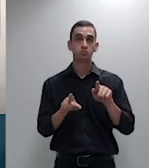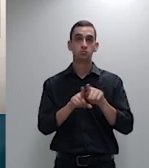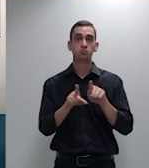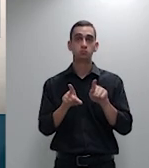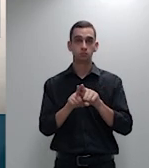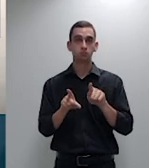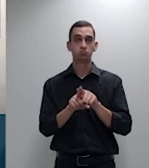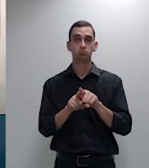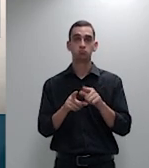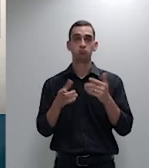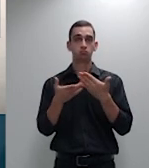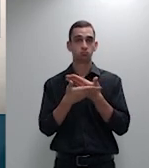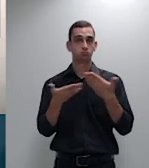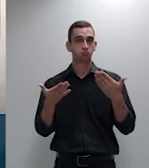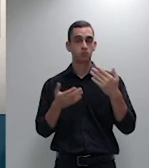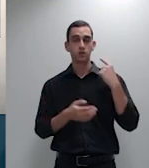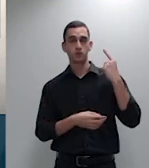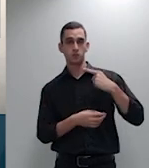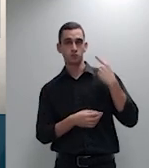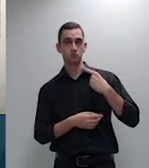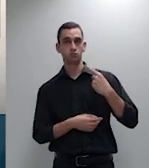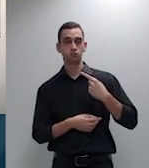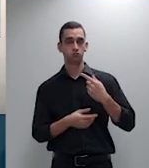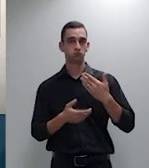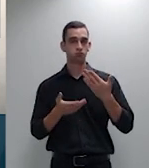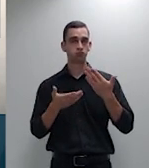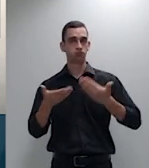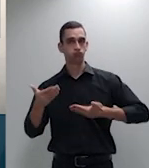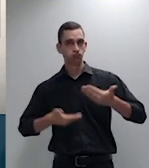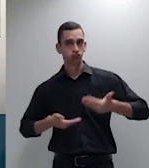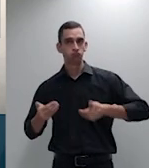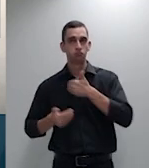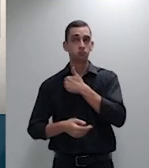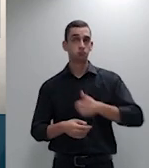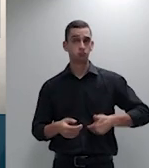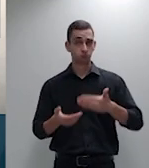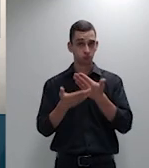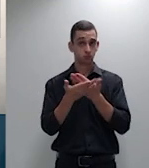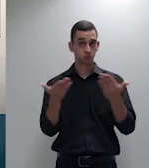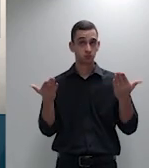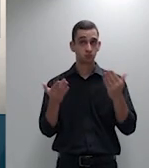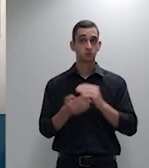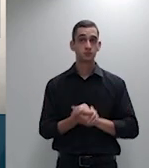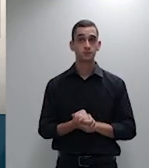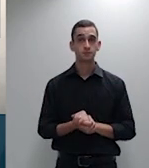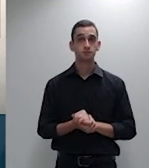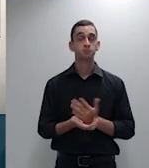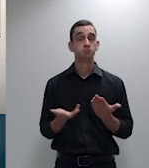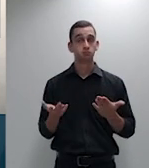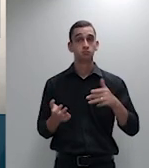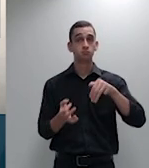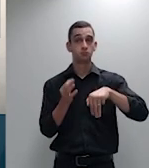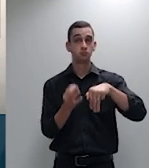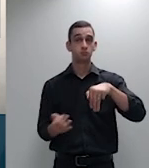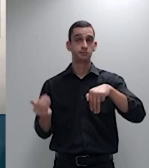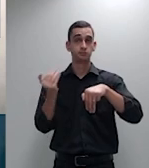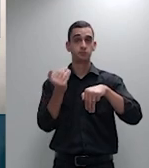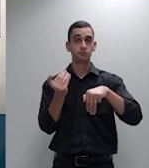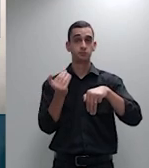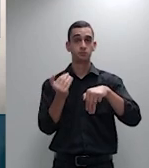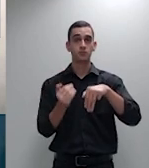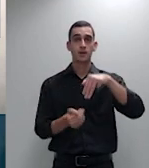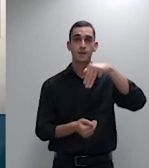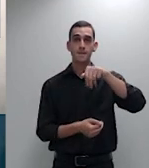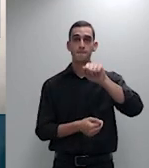advogados senhores funcionários a ministra Isabel Galotti uma palestra